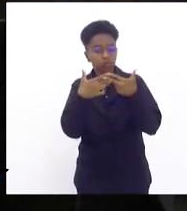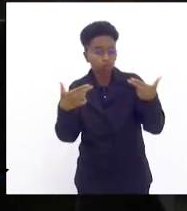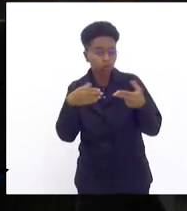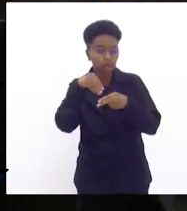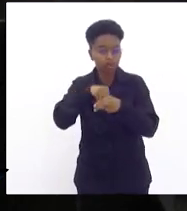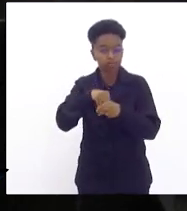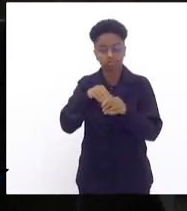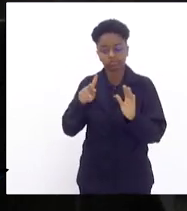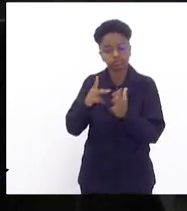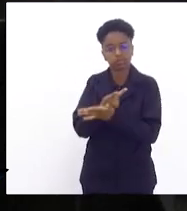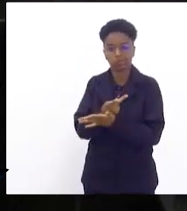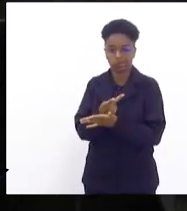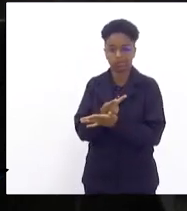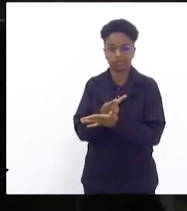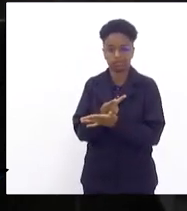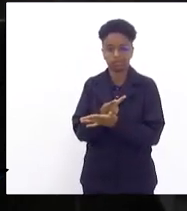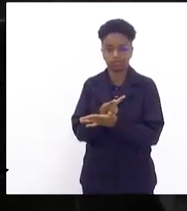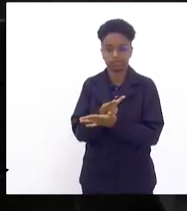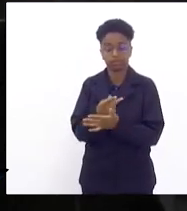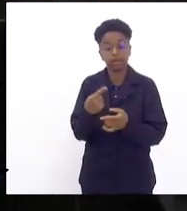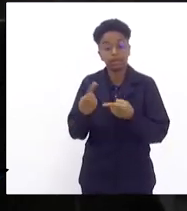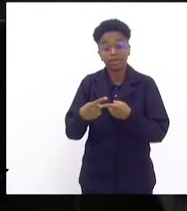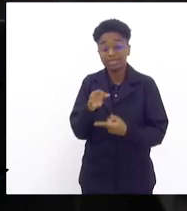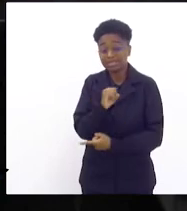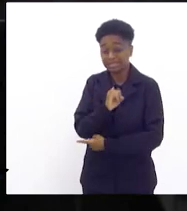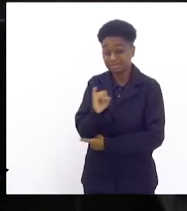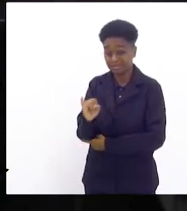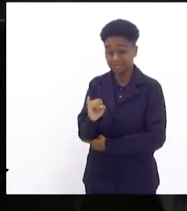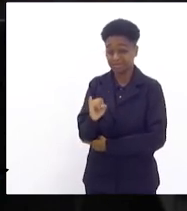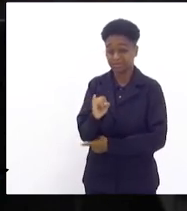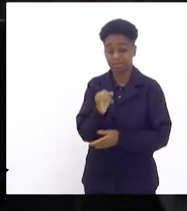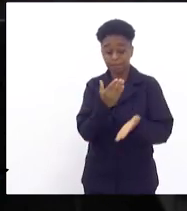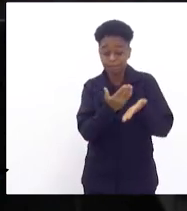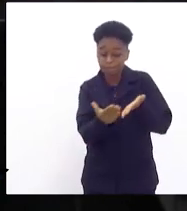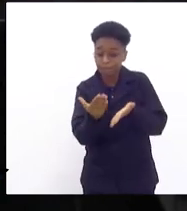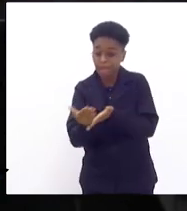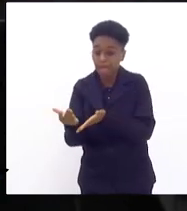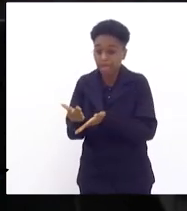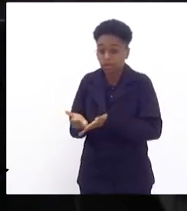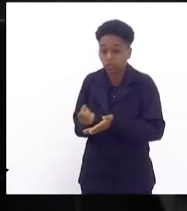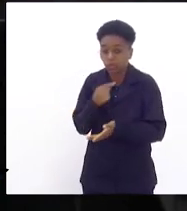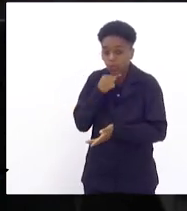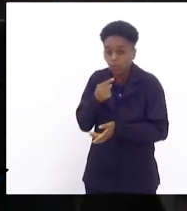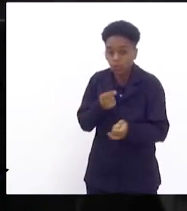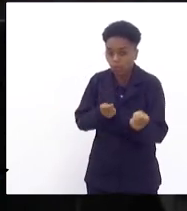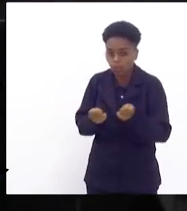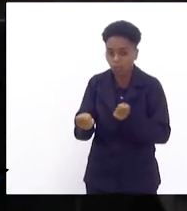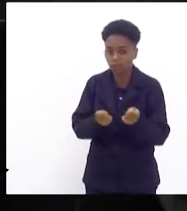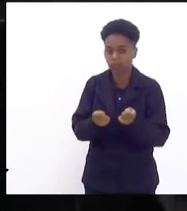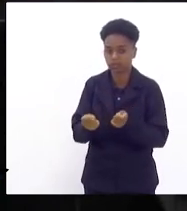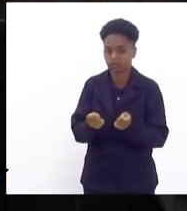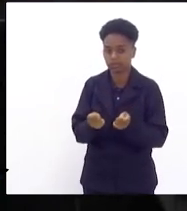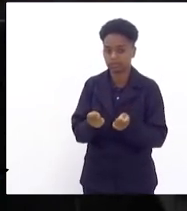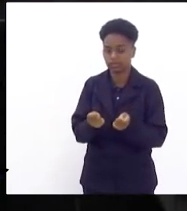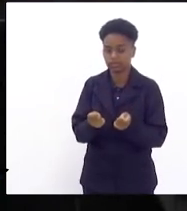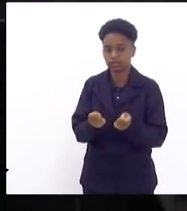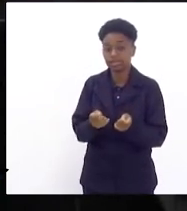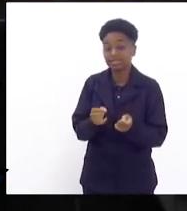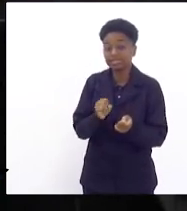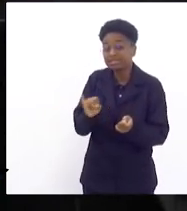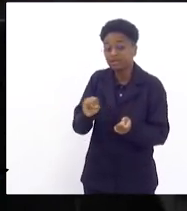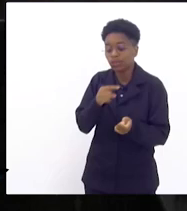unidade escolar. E quando a gente vai perdendo o controle, quando a gente vai deixando de ter